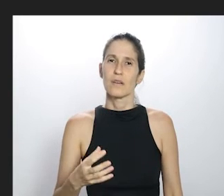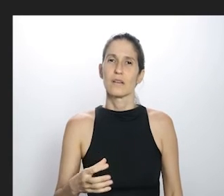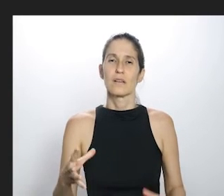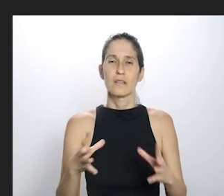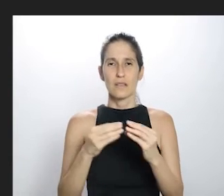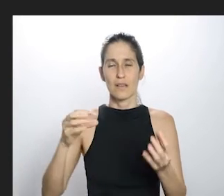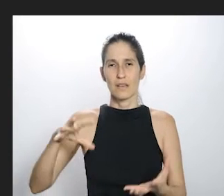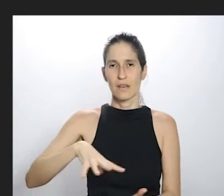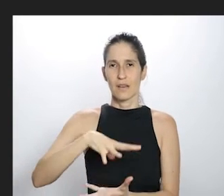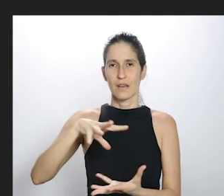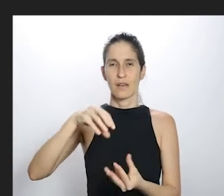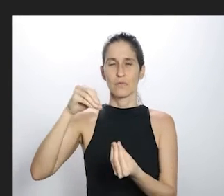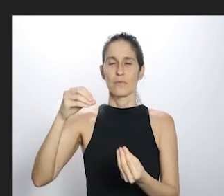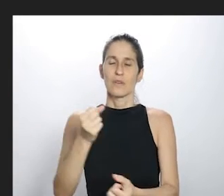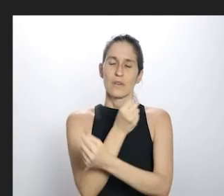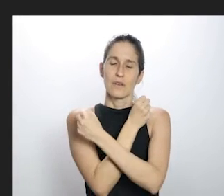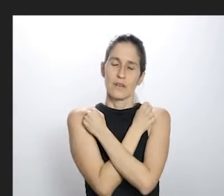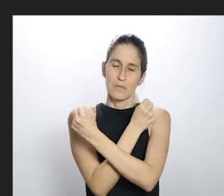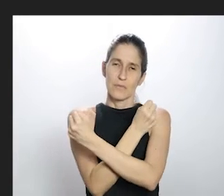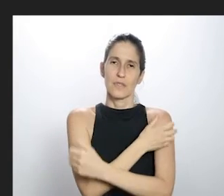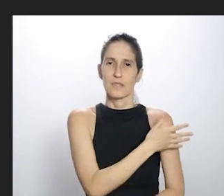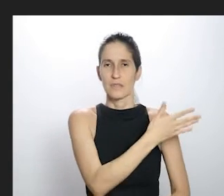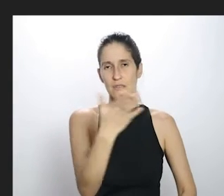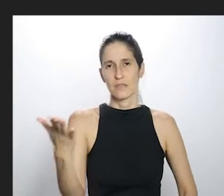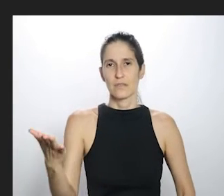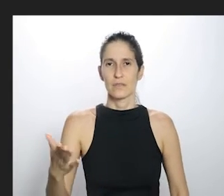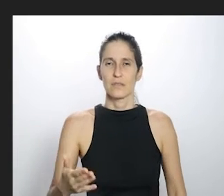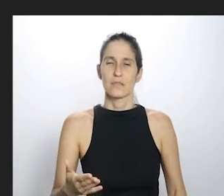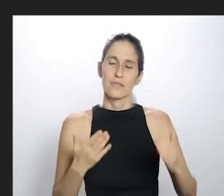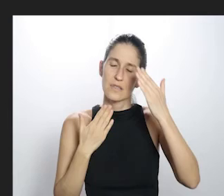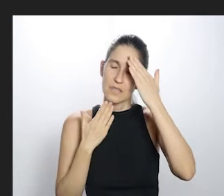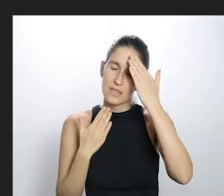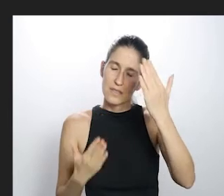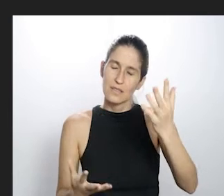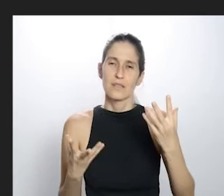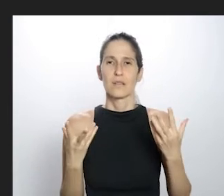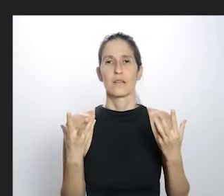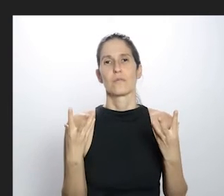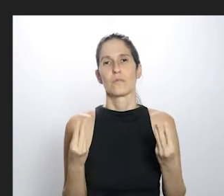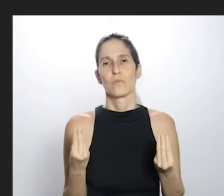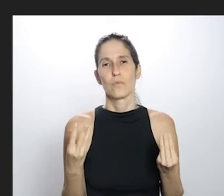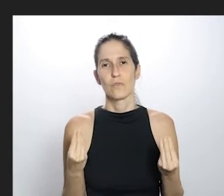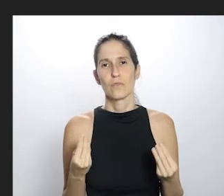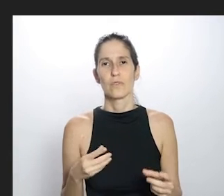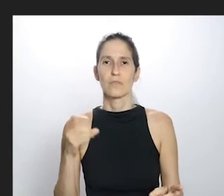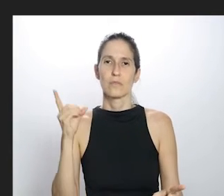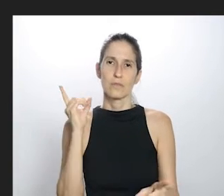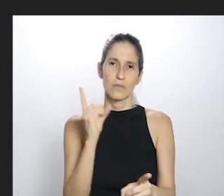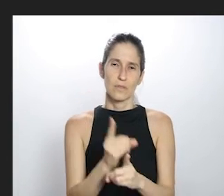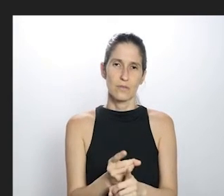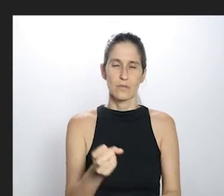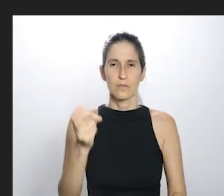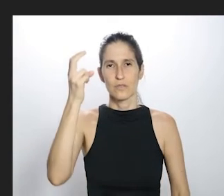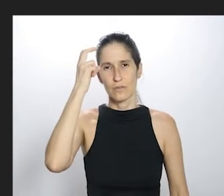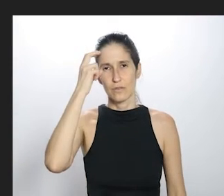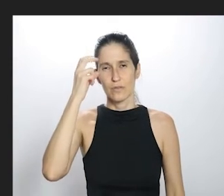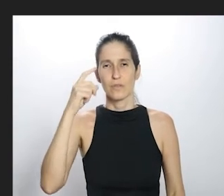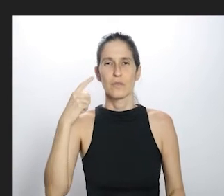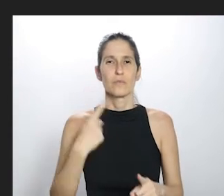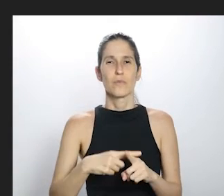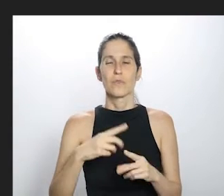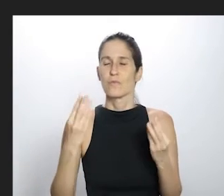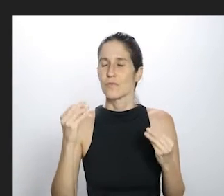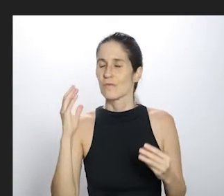mandando isso aí para todo mundo que precisa. Um grande abraço a todos, quero agradecer demais, esse encontro foi, está